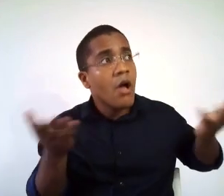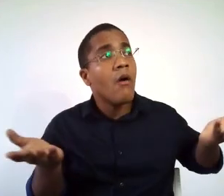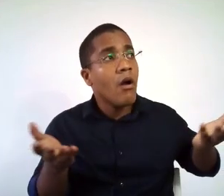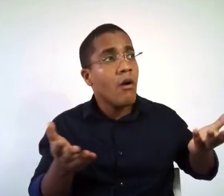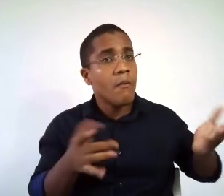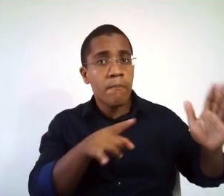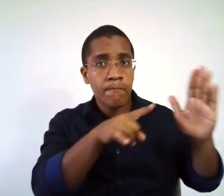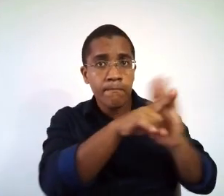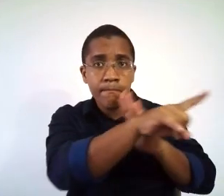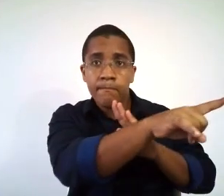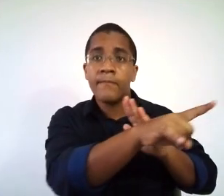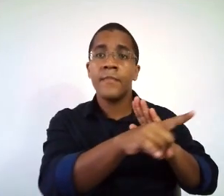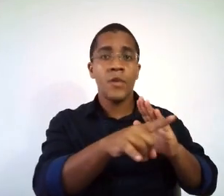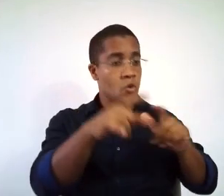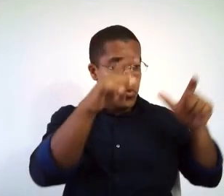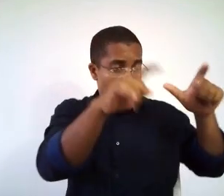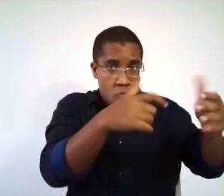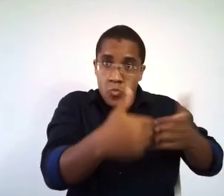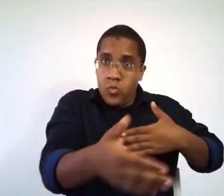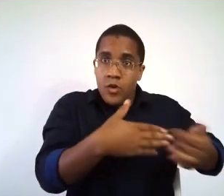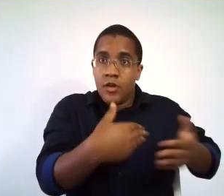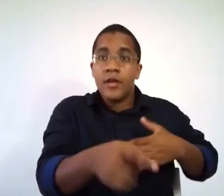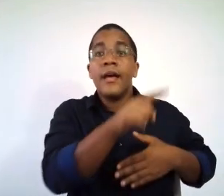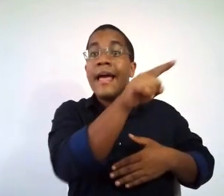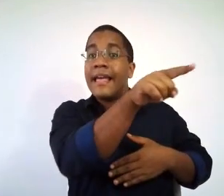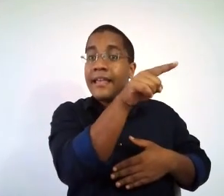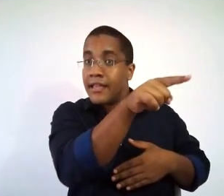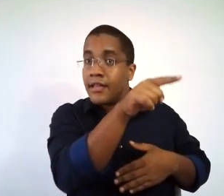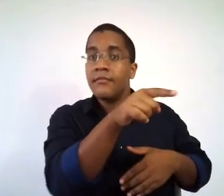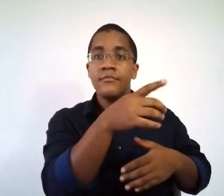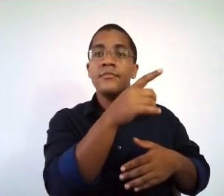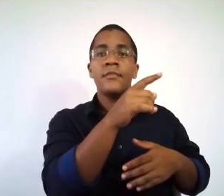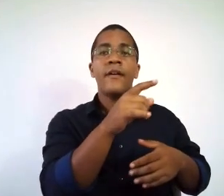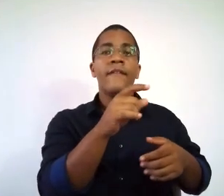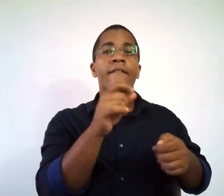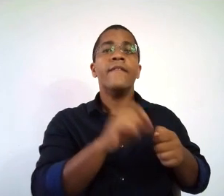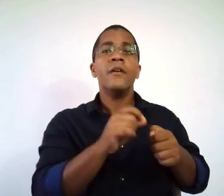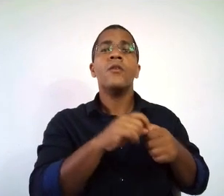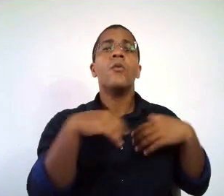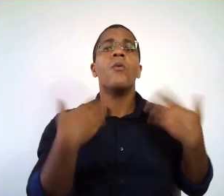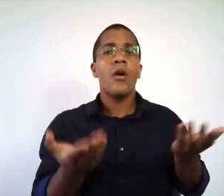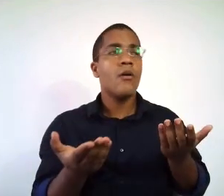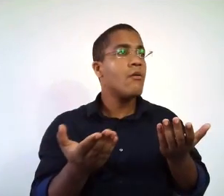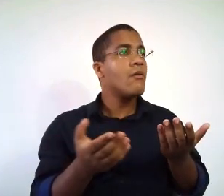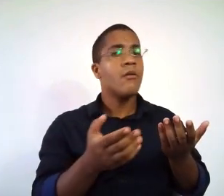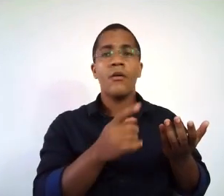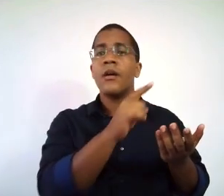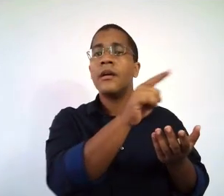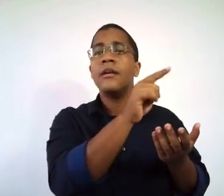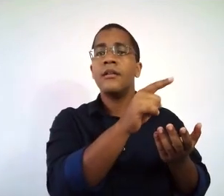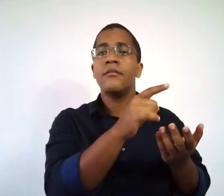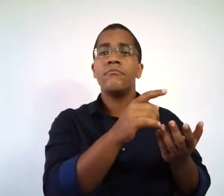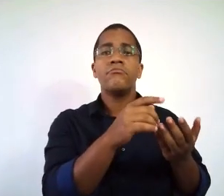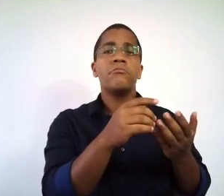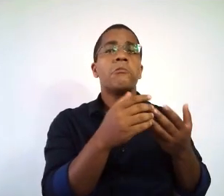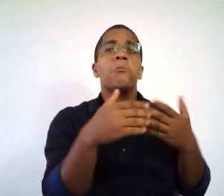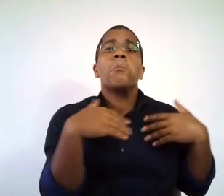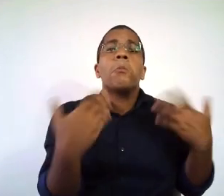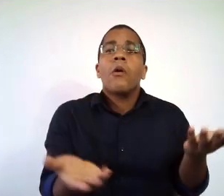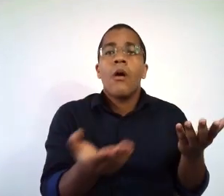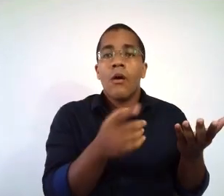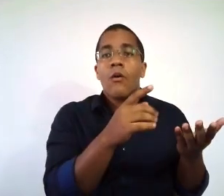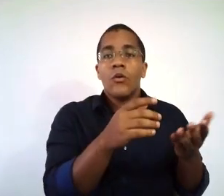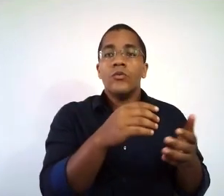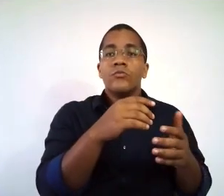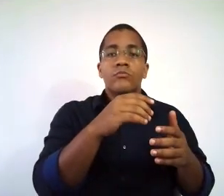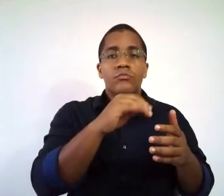seu prédio, tá? Então, na praia, independente do local. O importante é saber quais são os jogos esportivos que